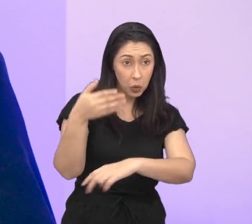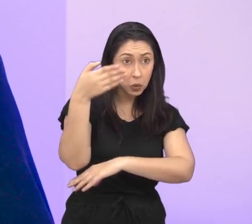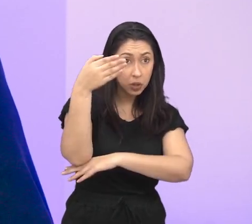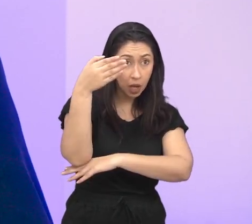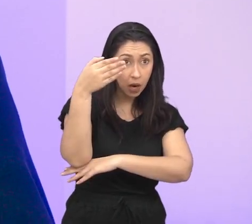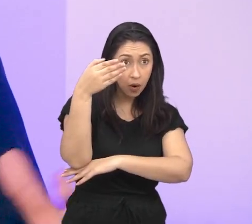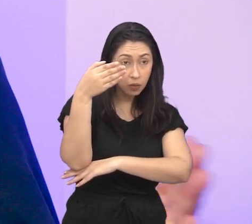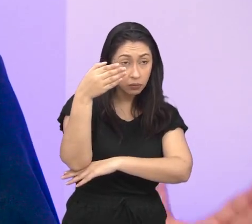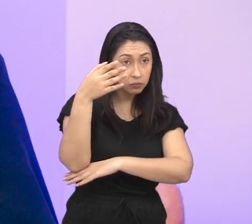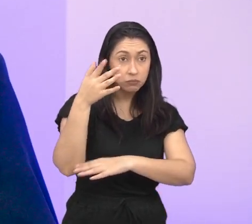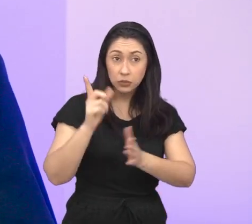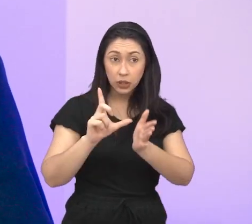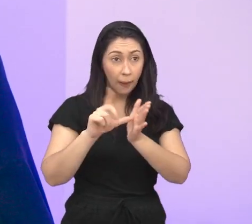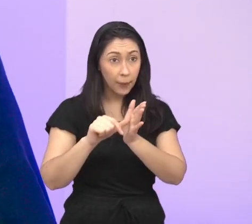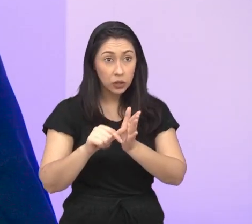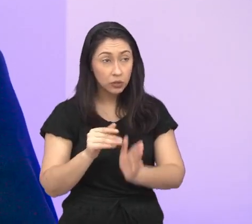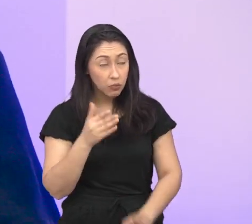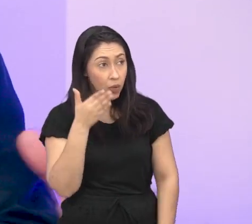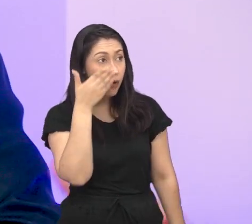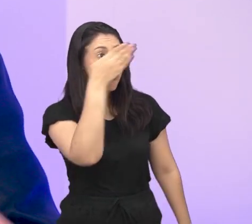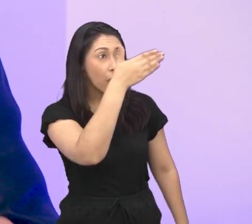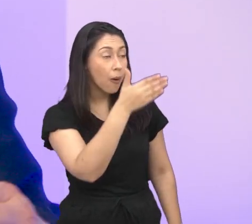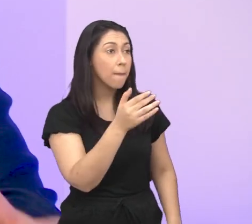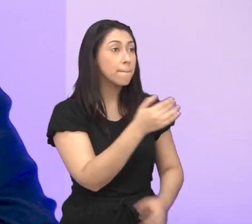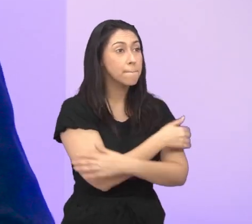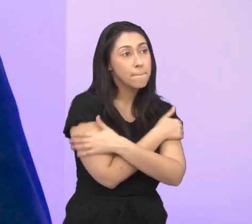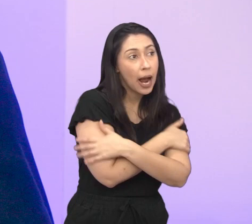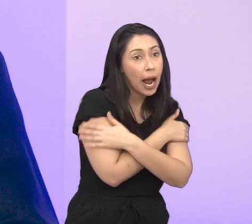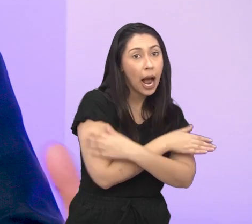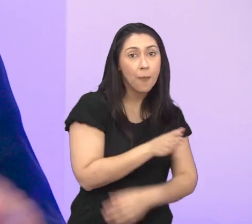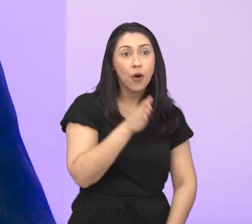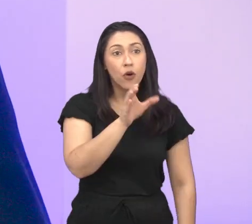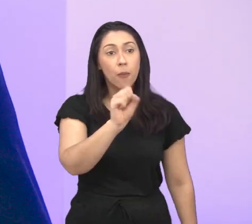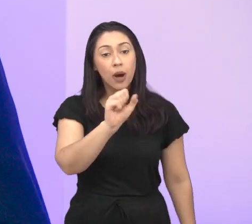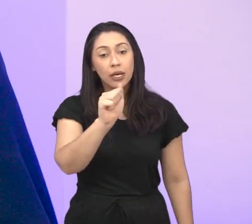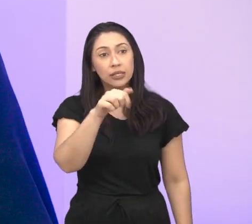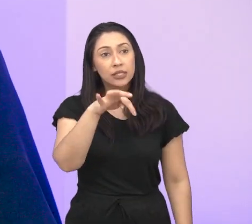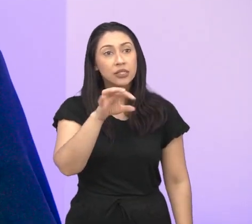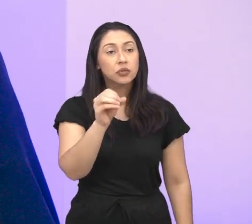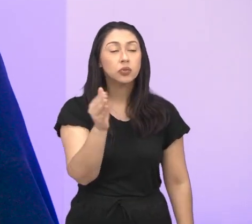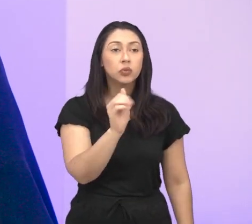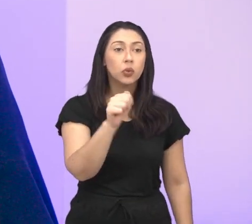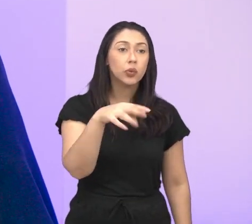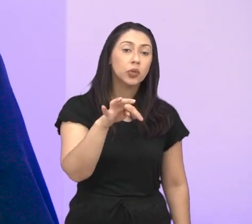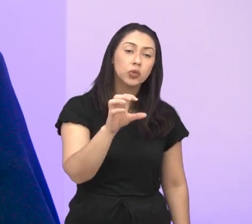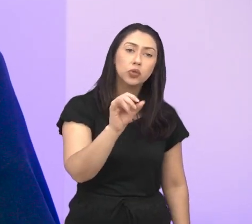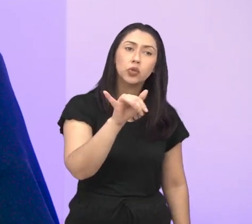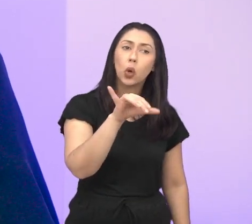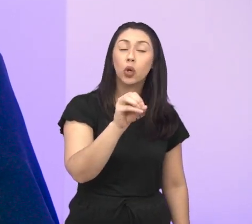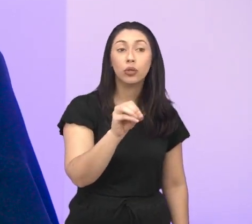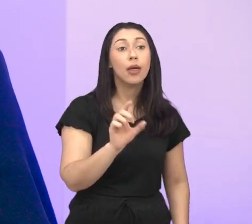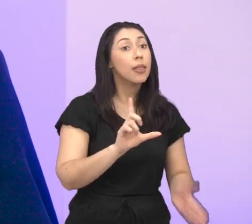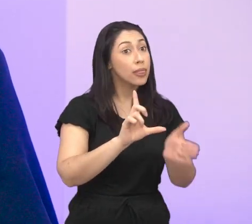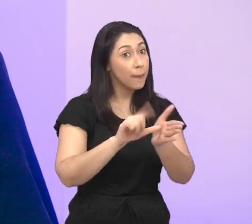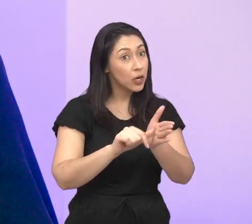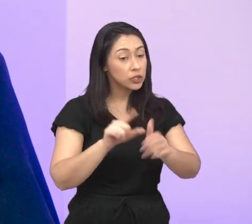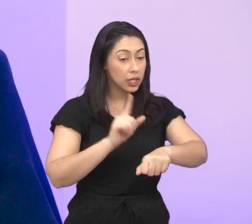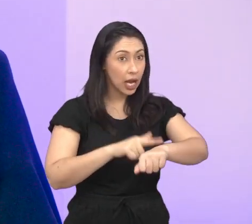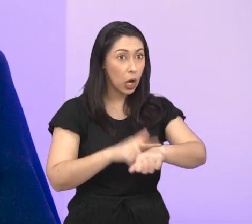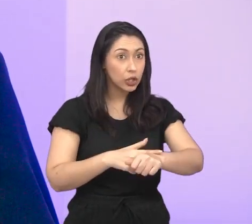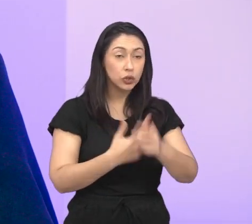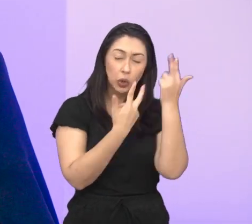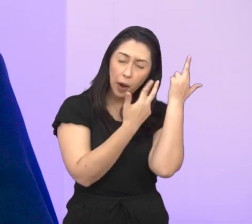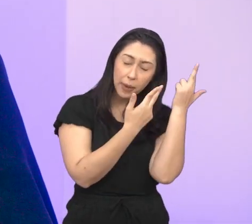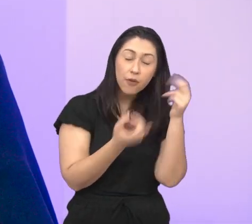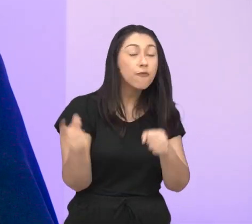vão passar o dia em Campos do Jordão, em Santo Antônio, e retornam para São José para pernoitar, né?